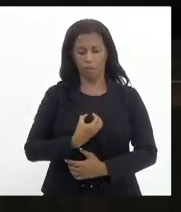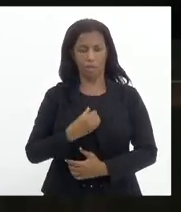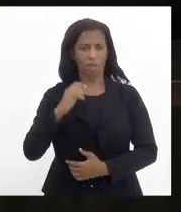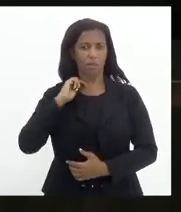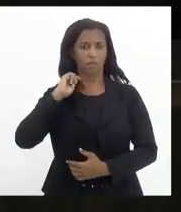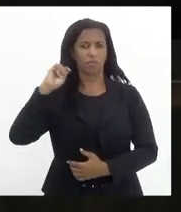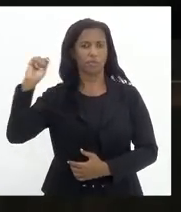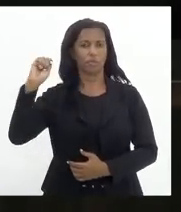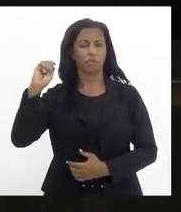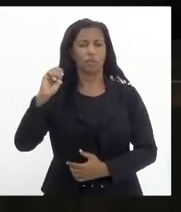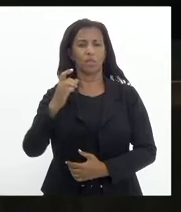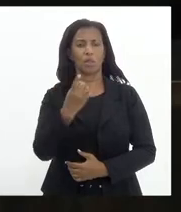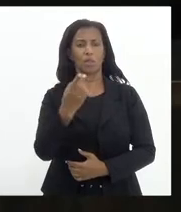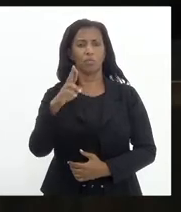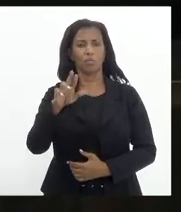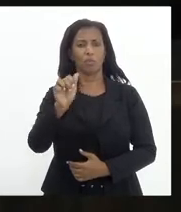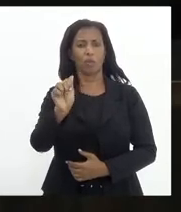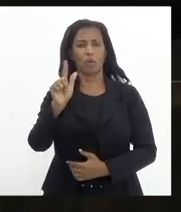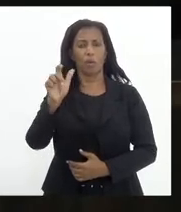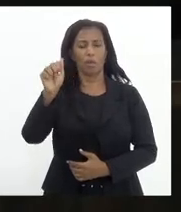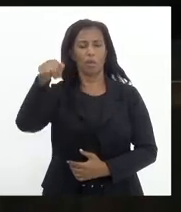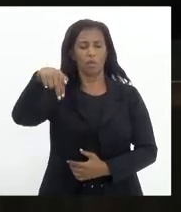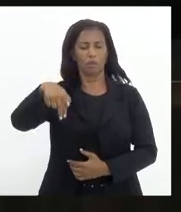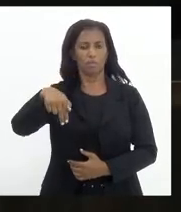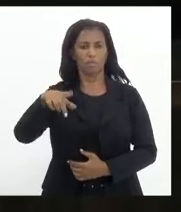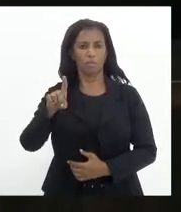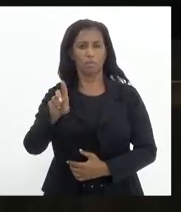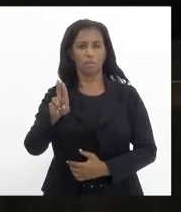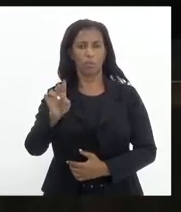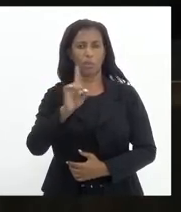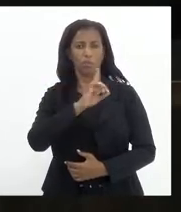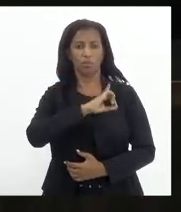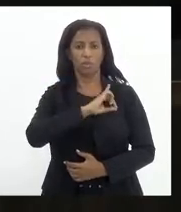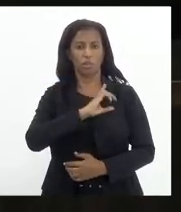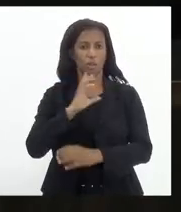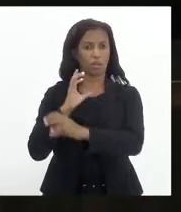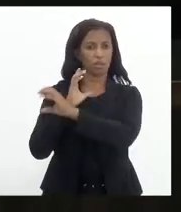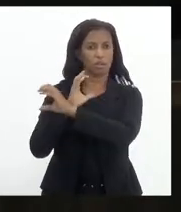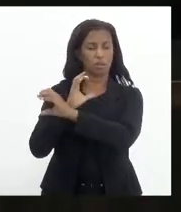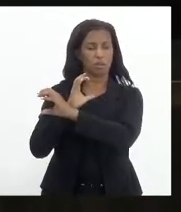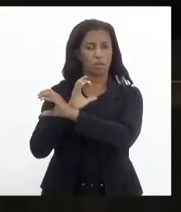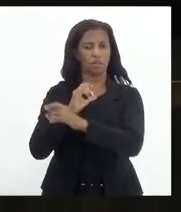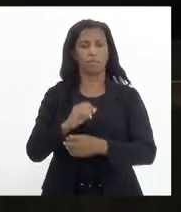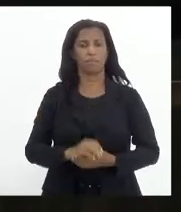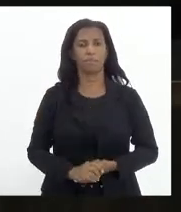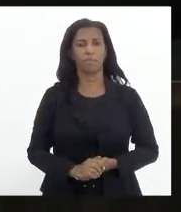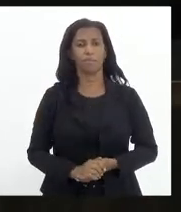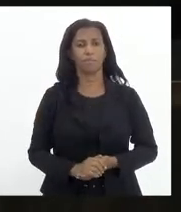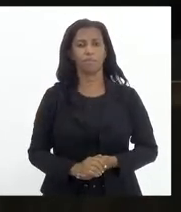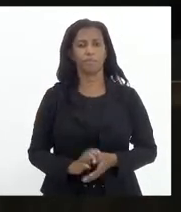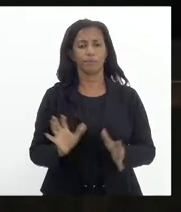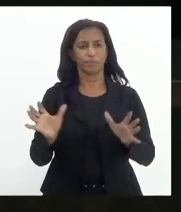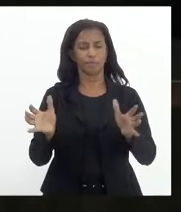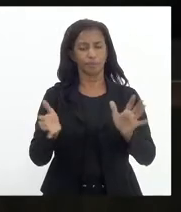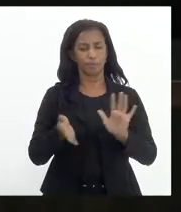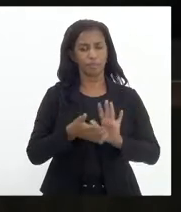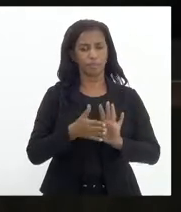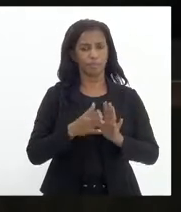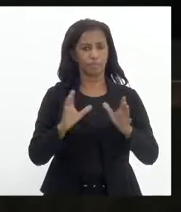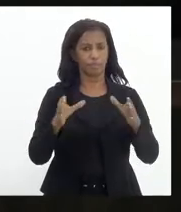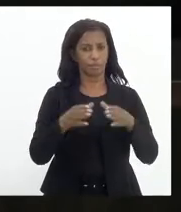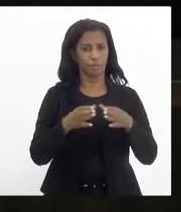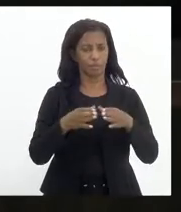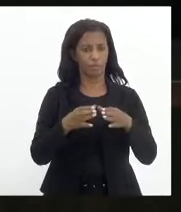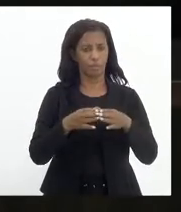o objetivo de diploma ao doutor Alain Duarte Lacerda, delegado de Polícia Civil do Estado do Rio de Janeiro. Parecida comissão de normas internas e proposições